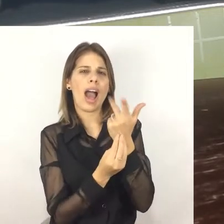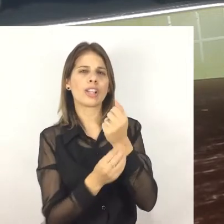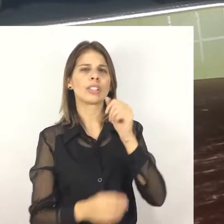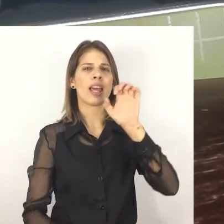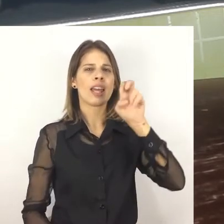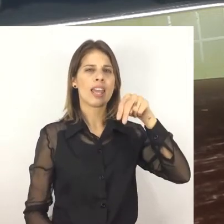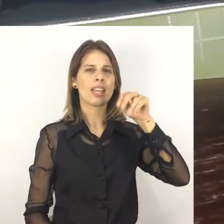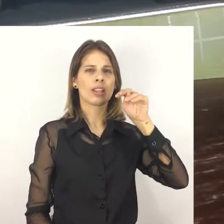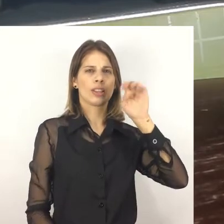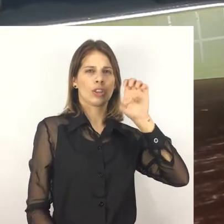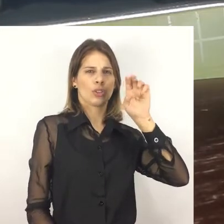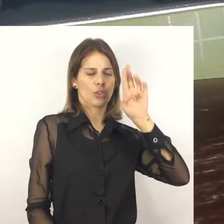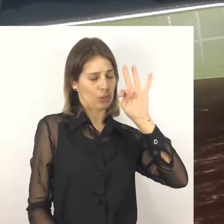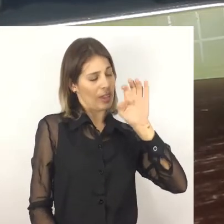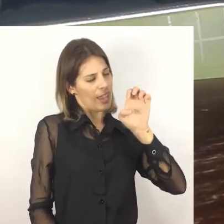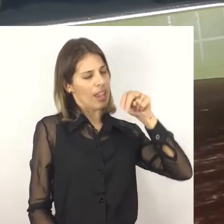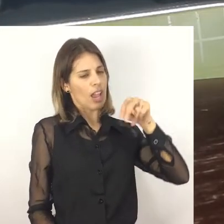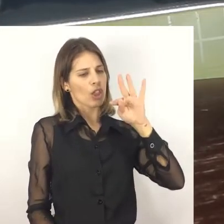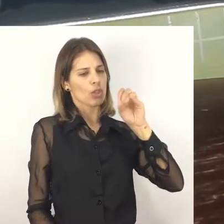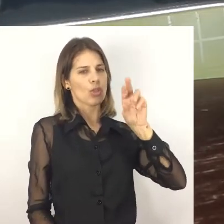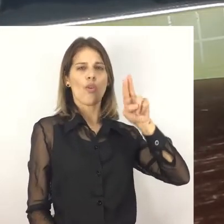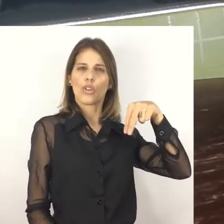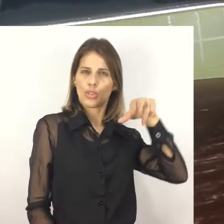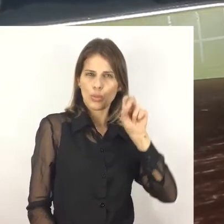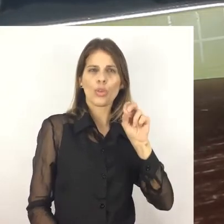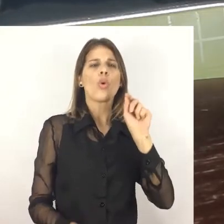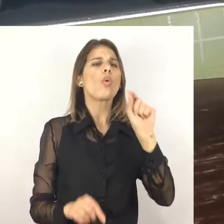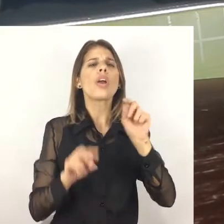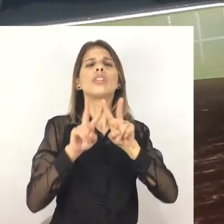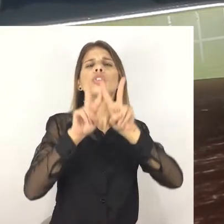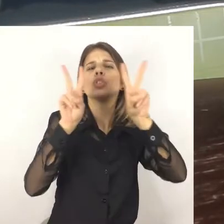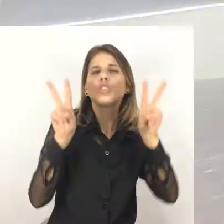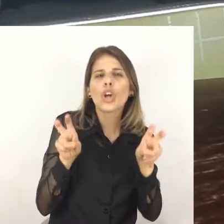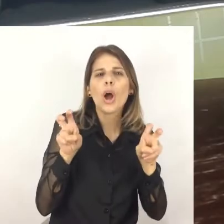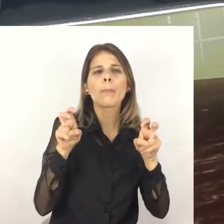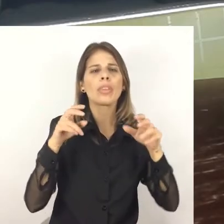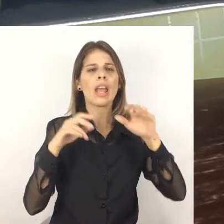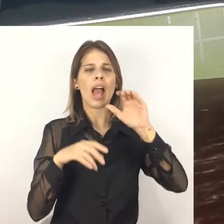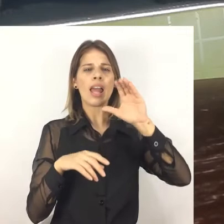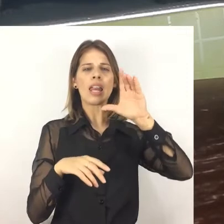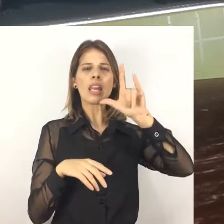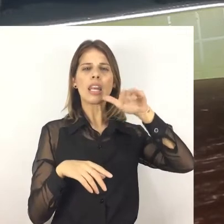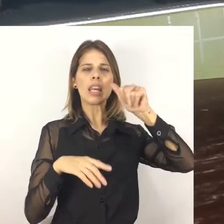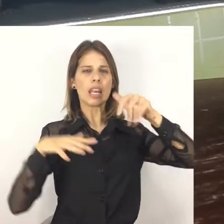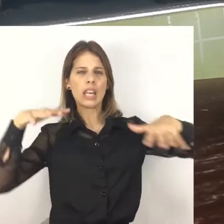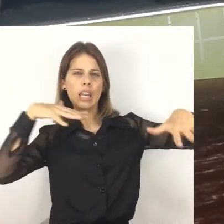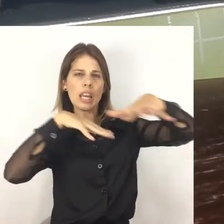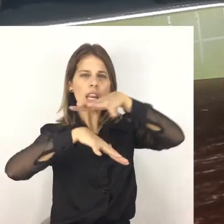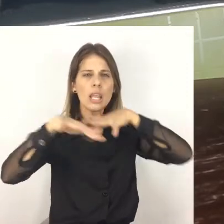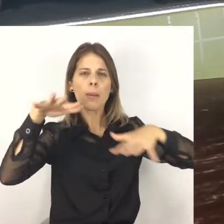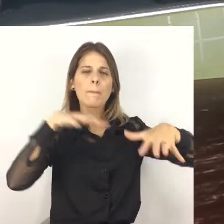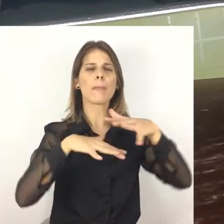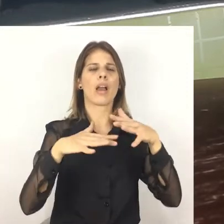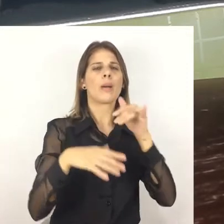fizemos uma mistura com alguns textos de notícias meteorológicas,